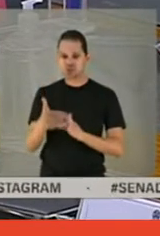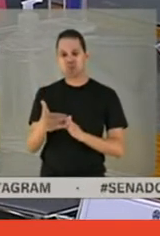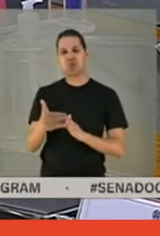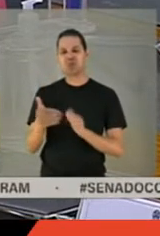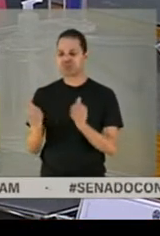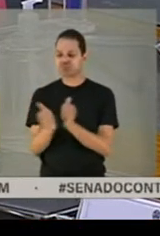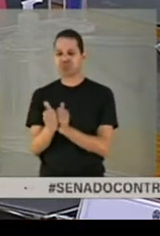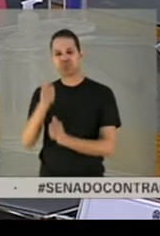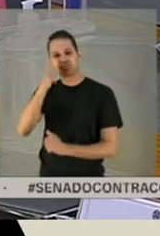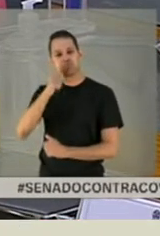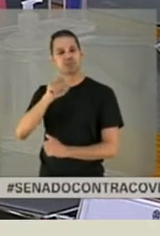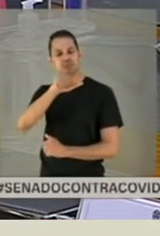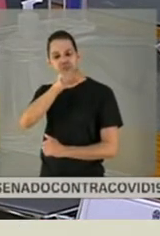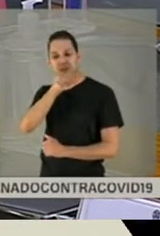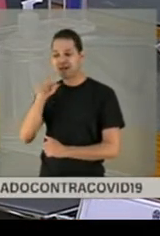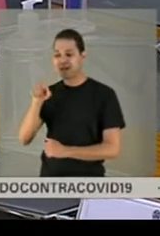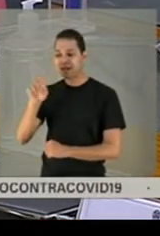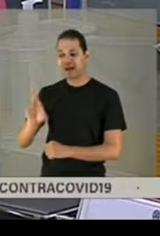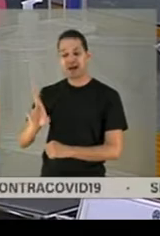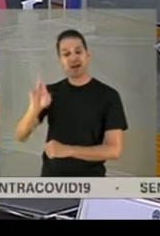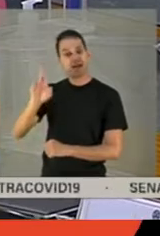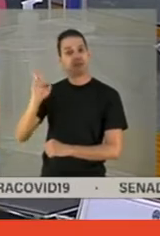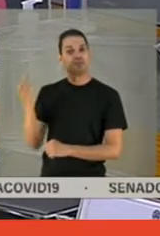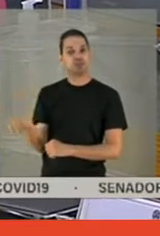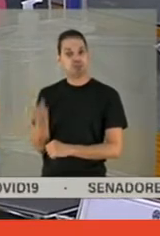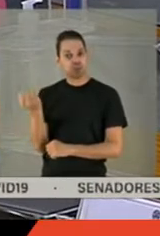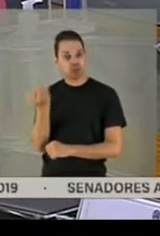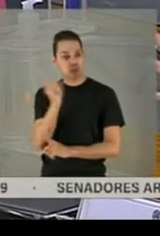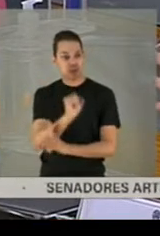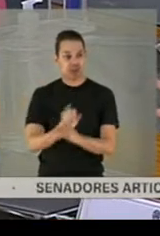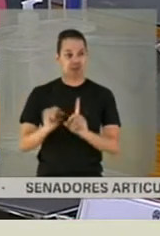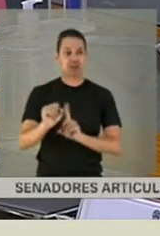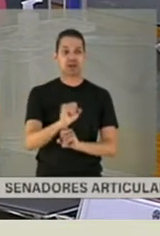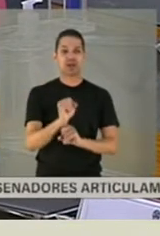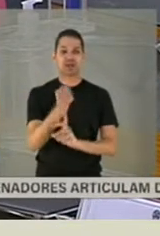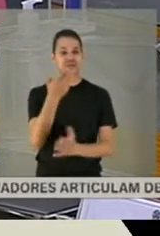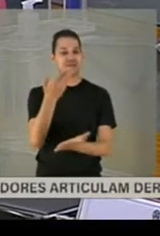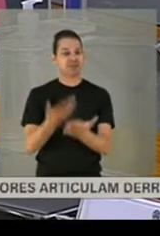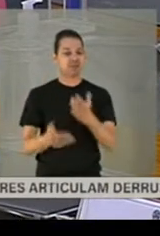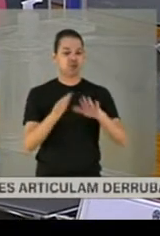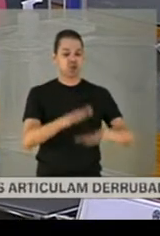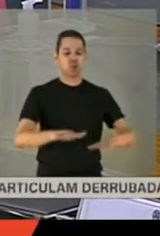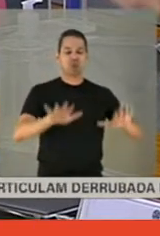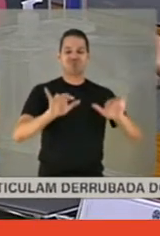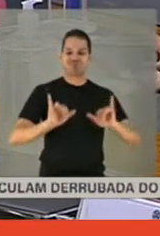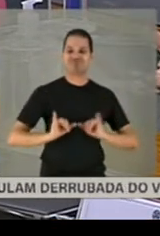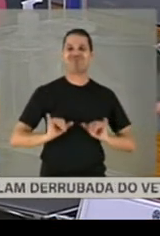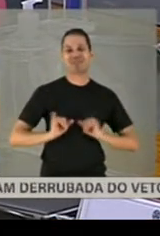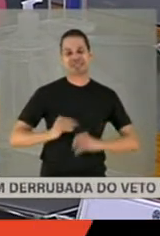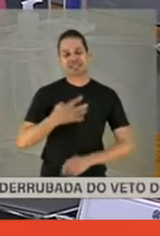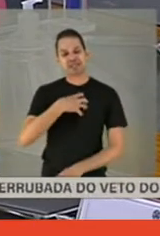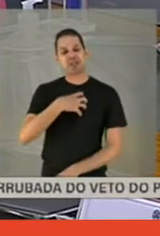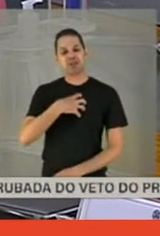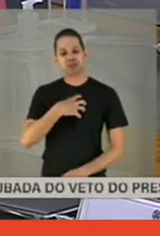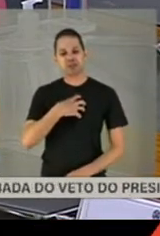Por ser uma pessoa importante socialmente, é uma perda que extrapolou realmente. Menos uma mente,